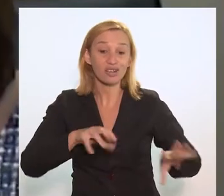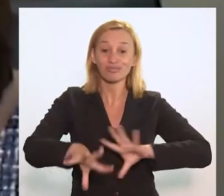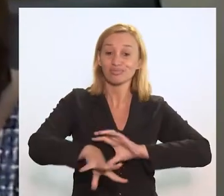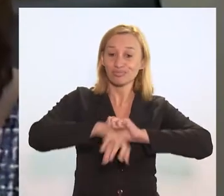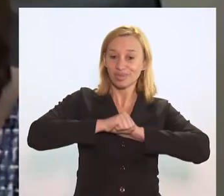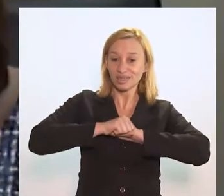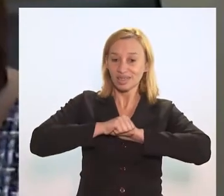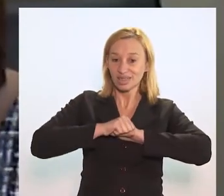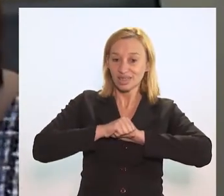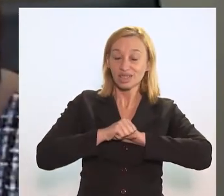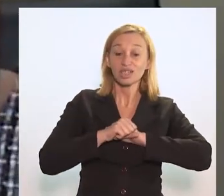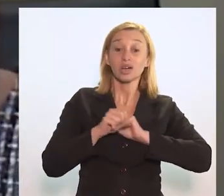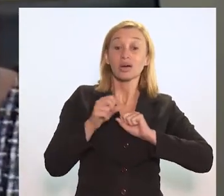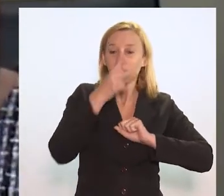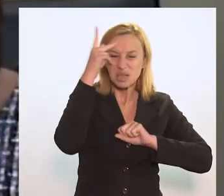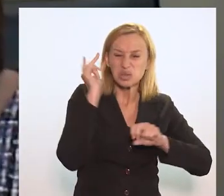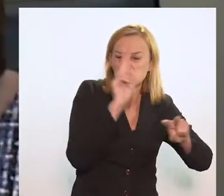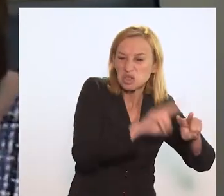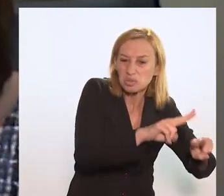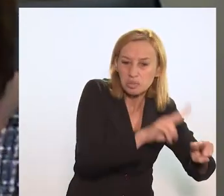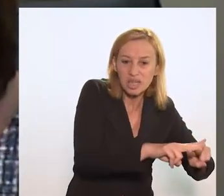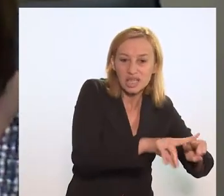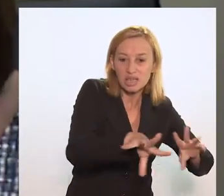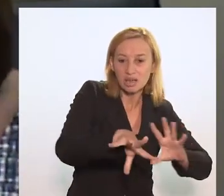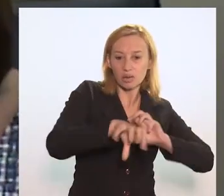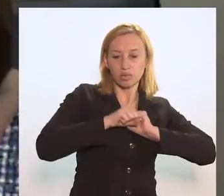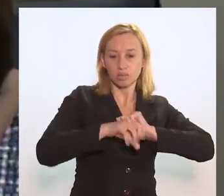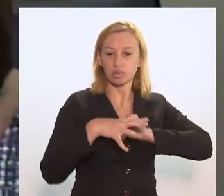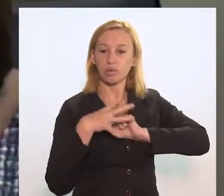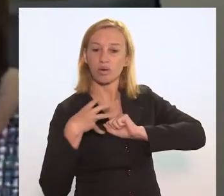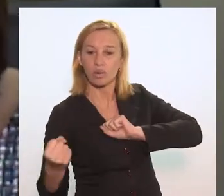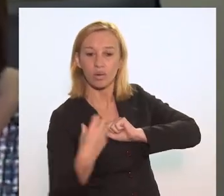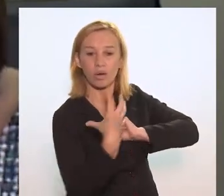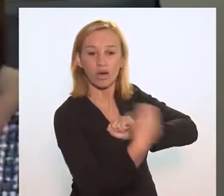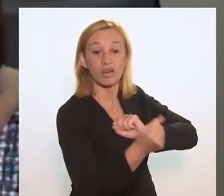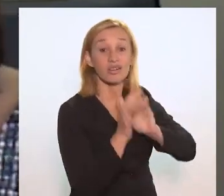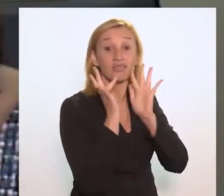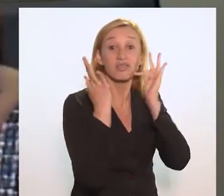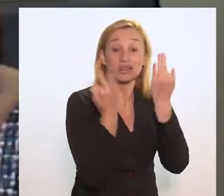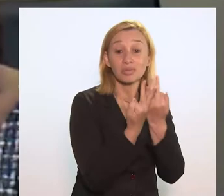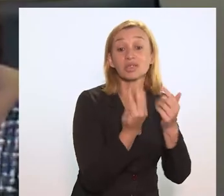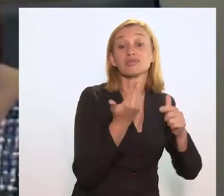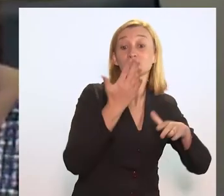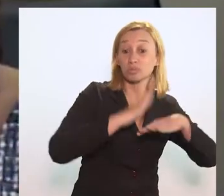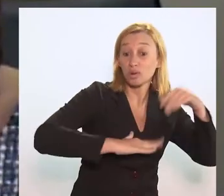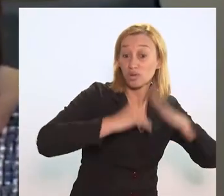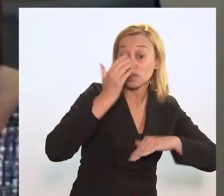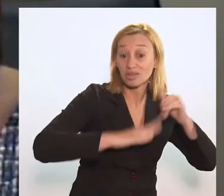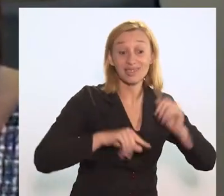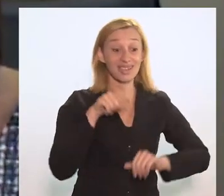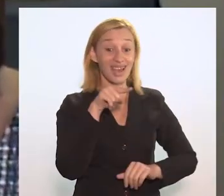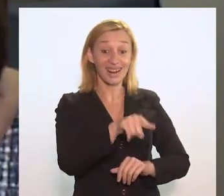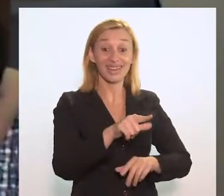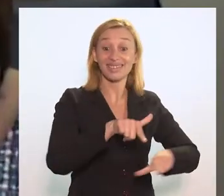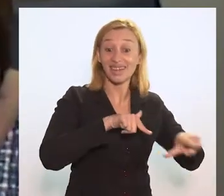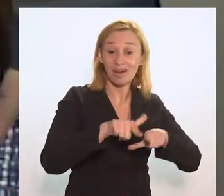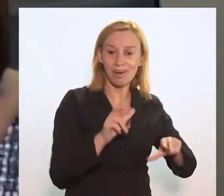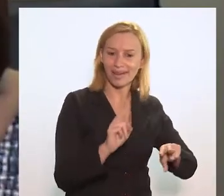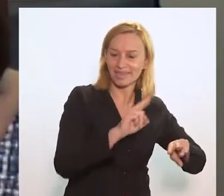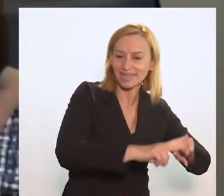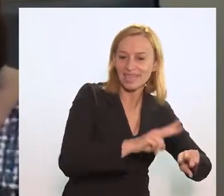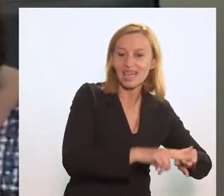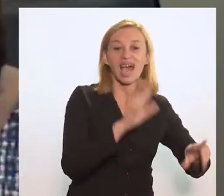contaminação fica apenas nos presos, os presos transmitem para as suas famílias, aos profissionais que ali